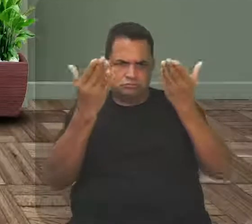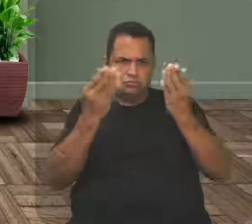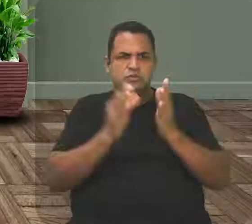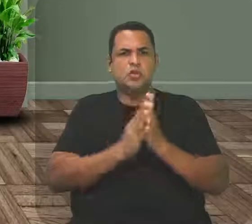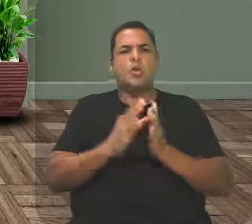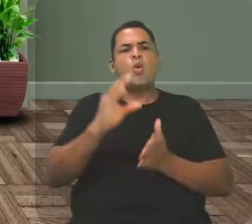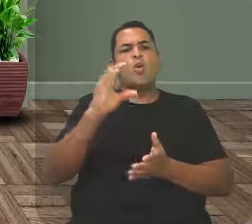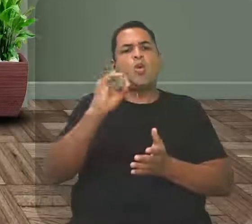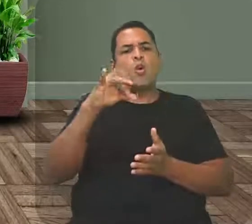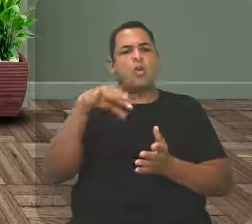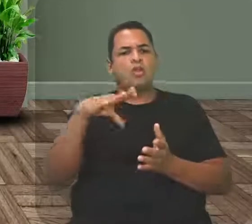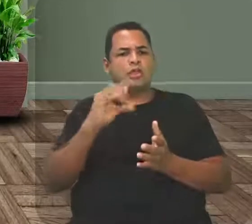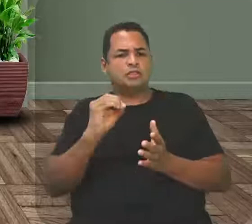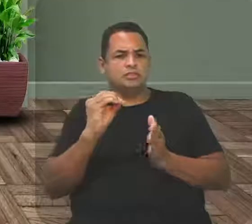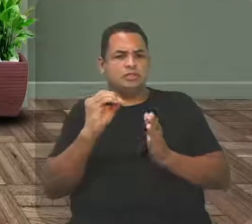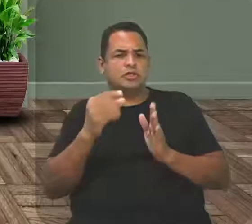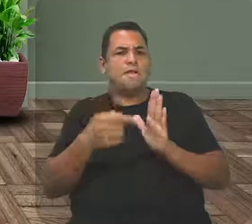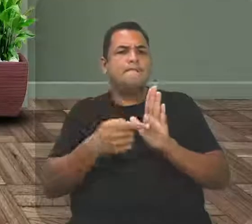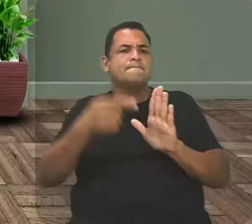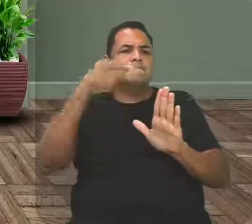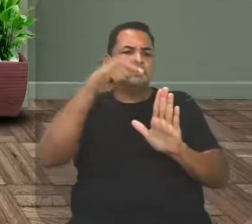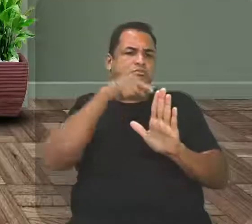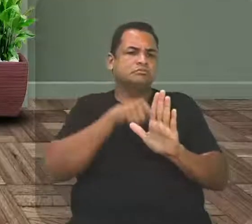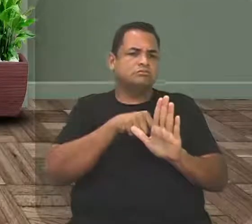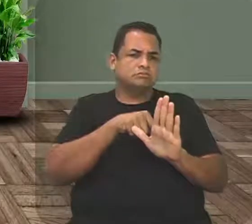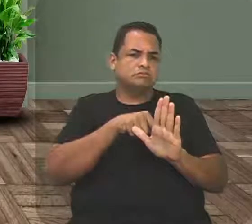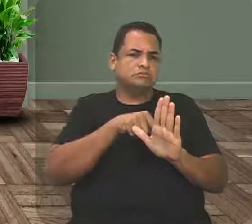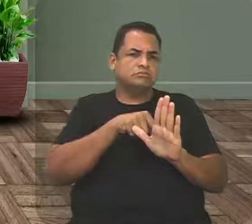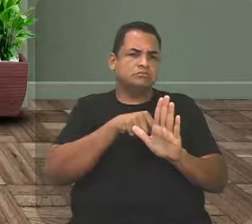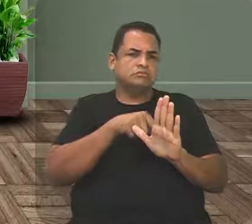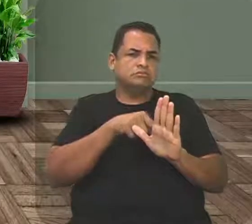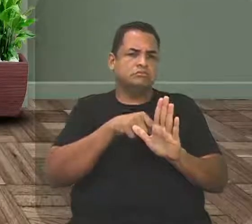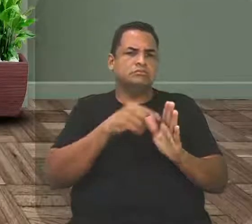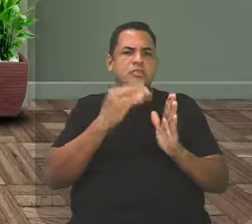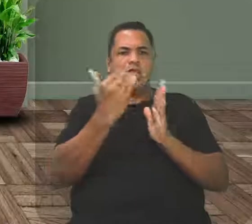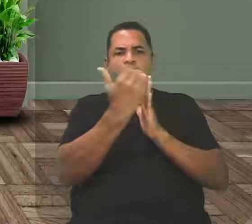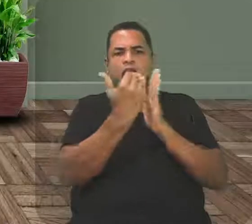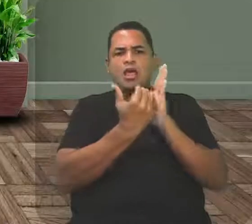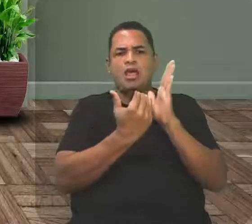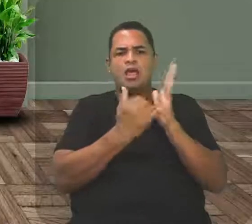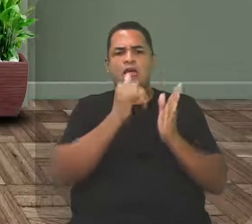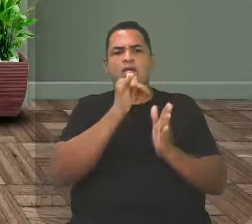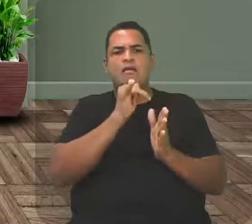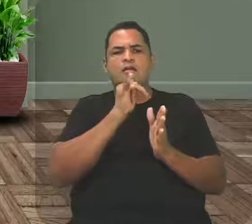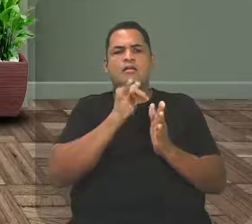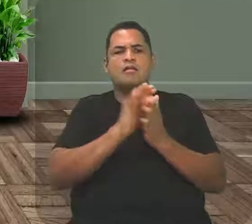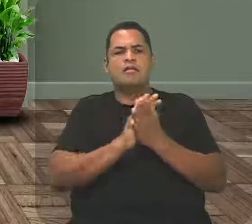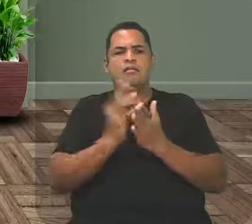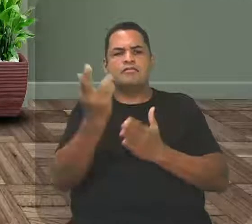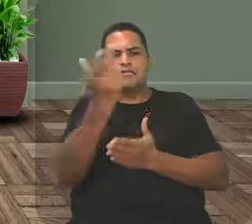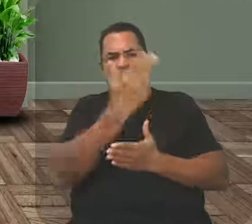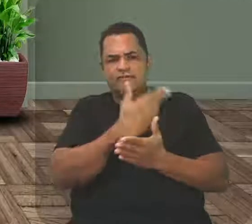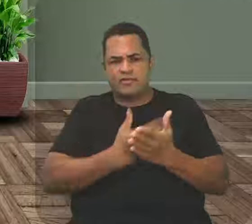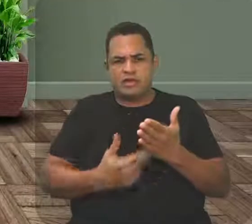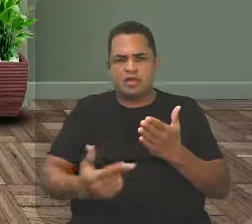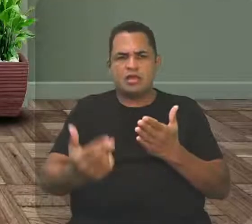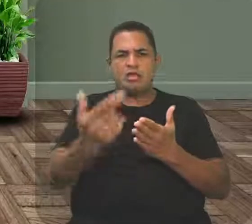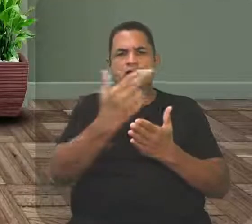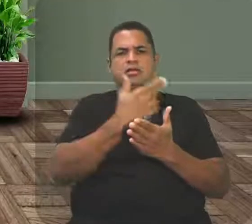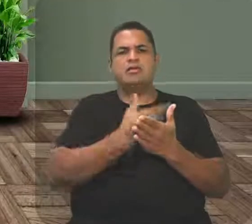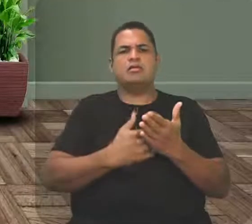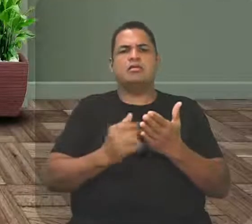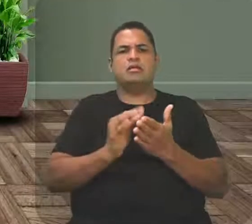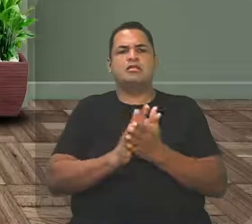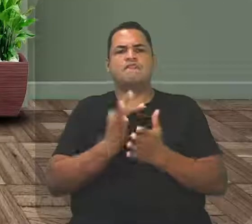Conotativo é aquele significado que nós vamos classificar como exemplo aí do termo pluri. É sentido